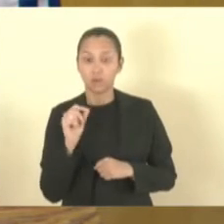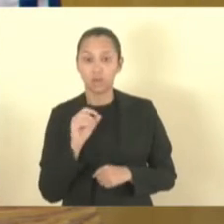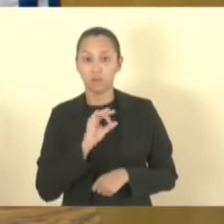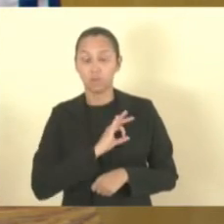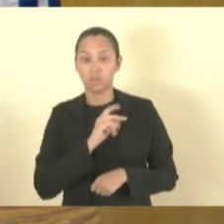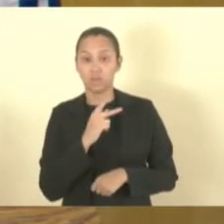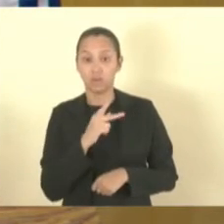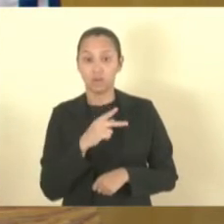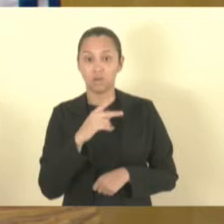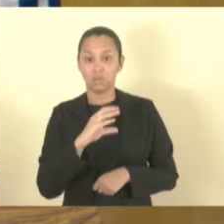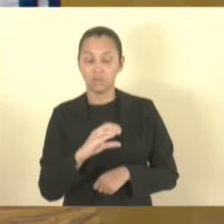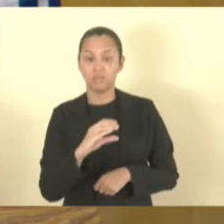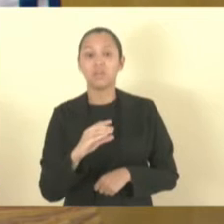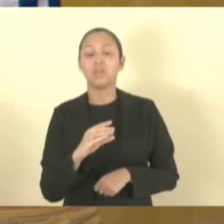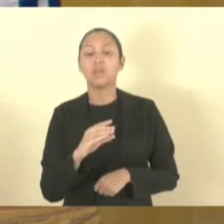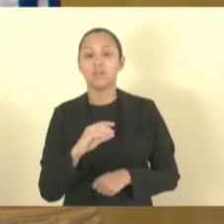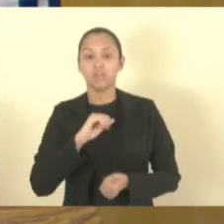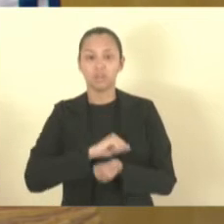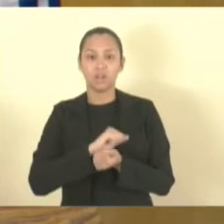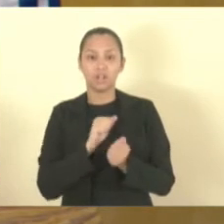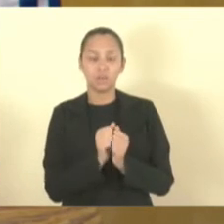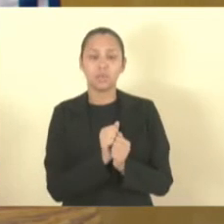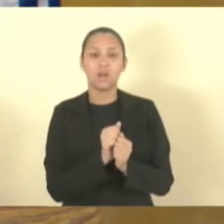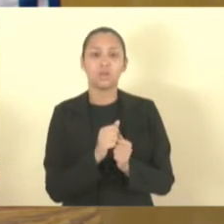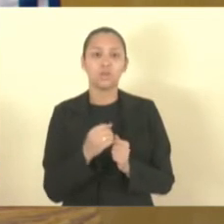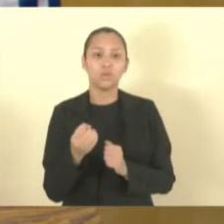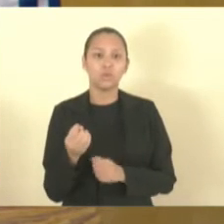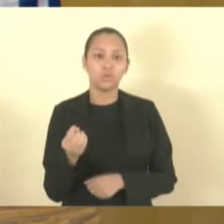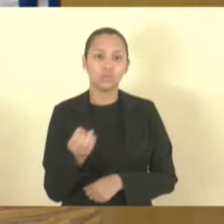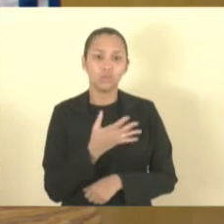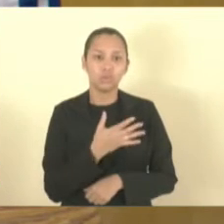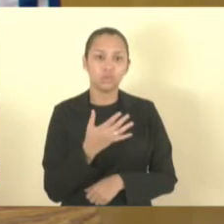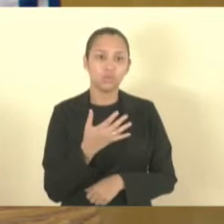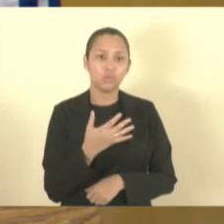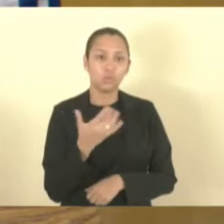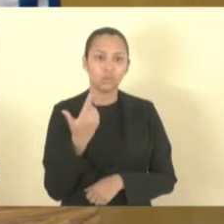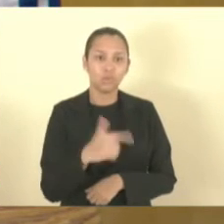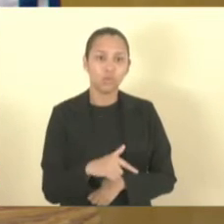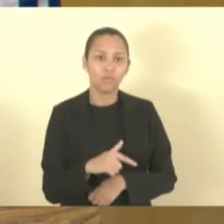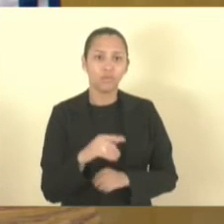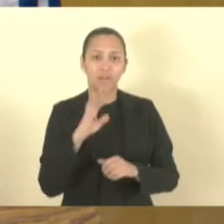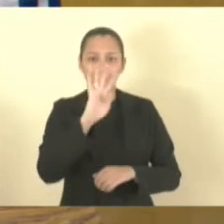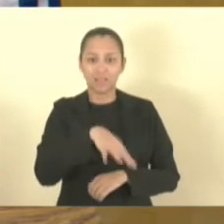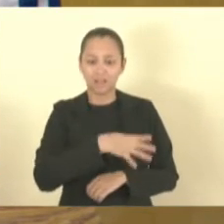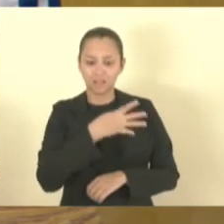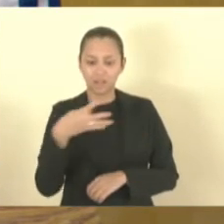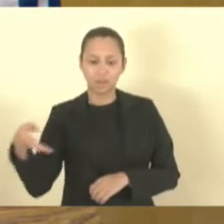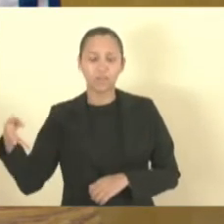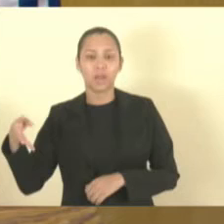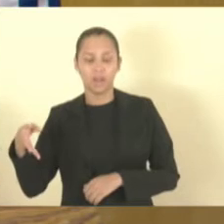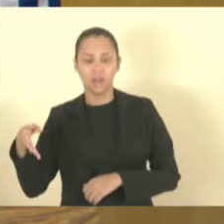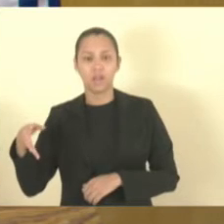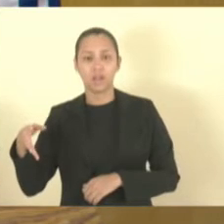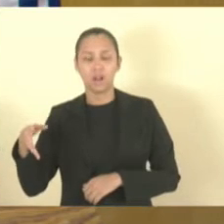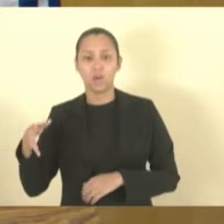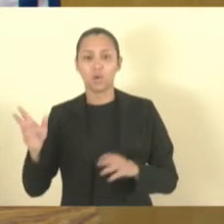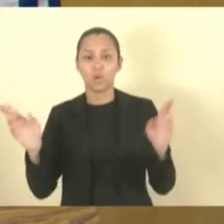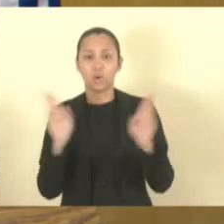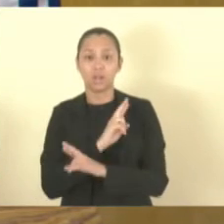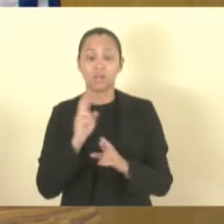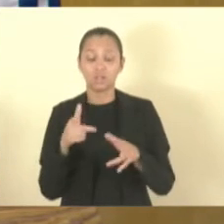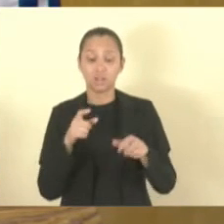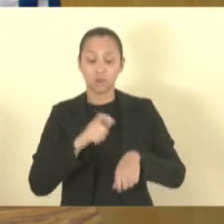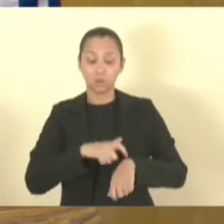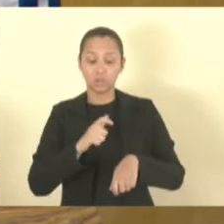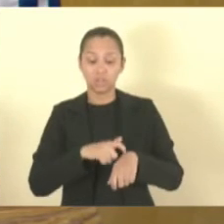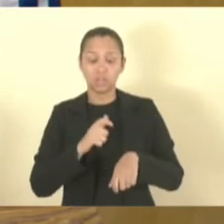civis serão reenquadrados na referência da tabela de subsídio, considerando o tempo de serviço prestado